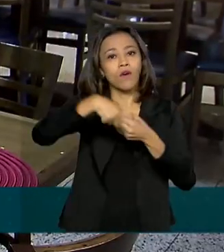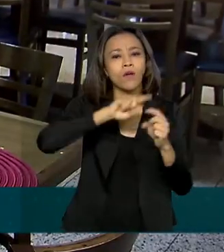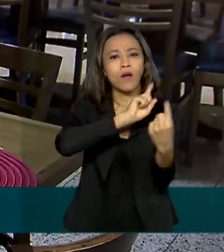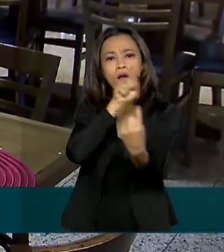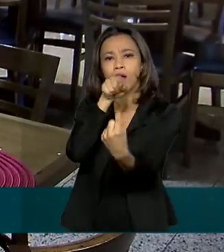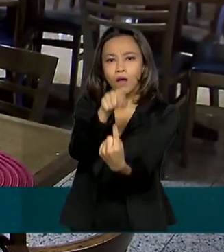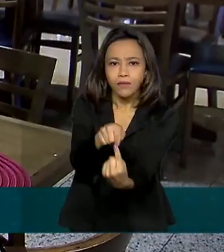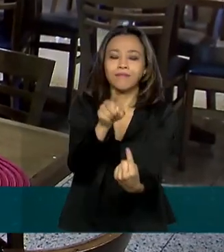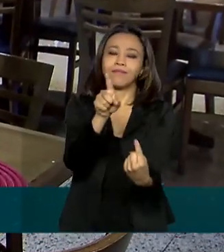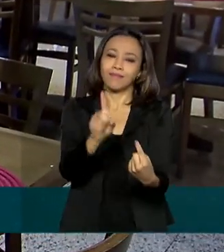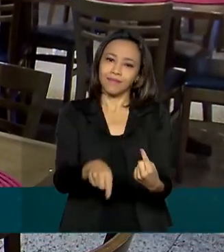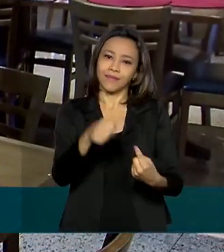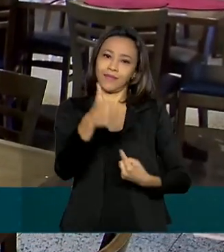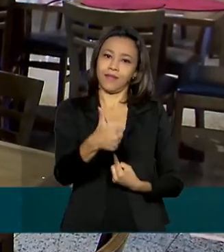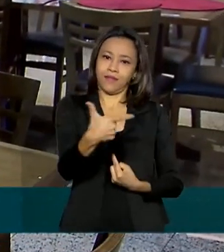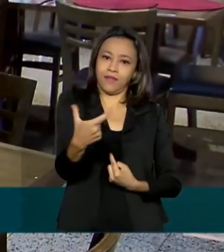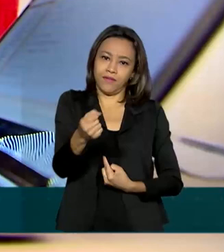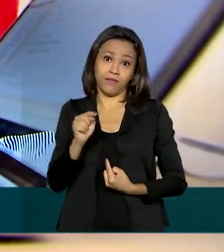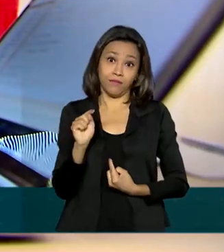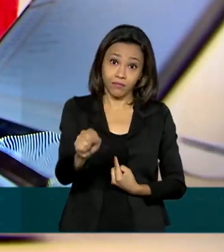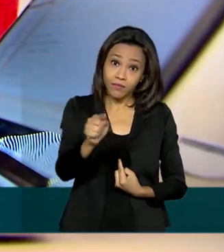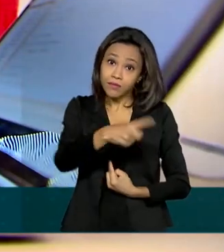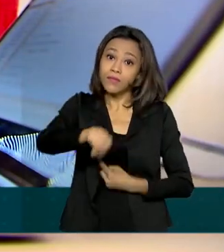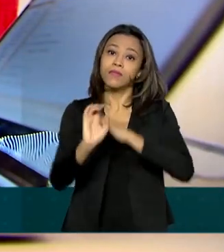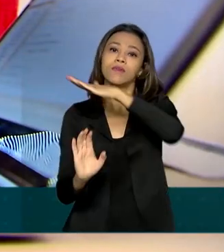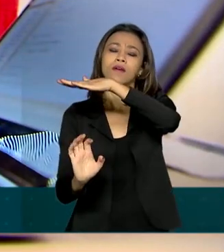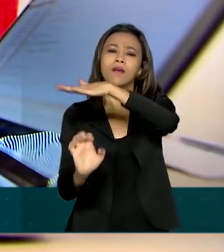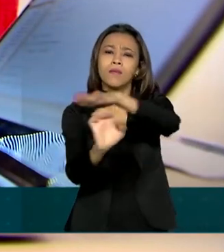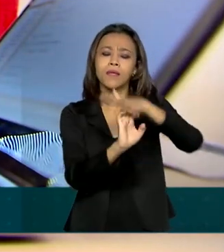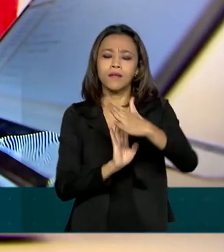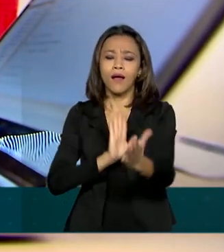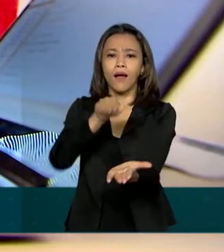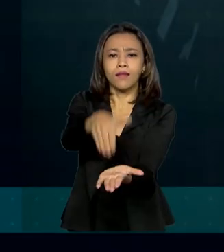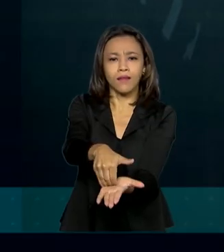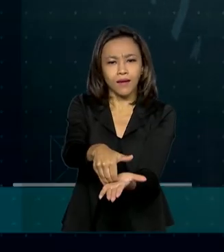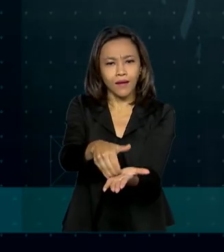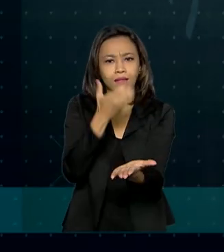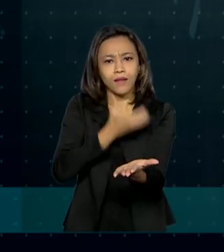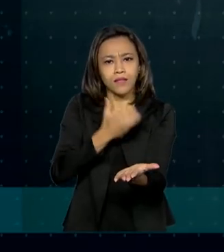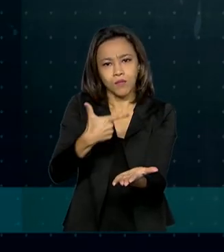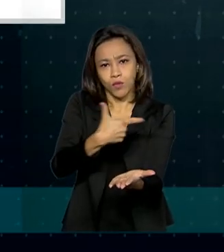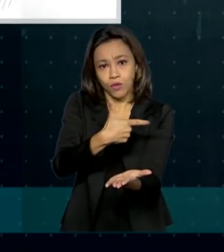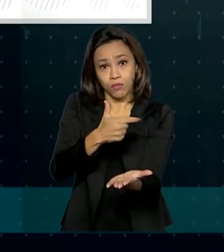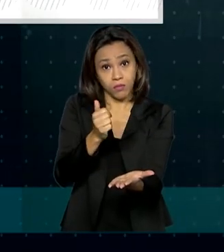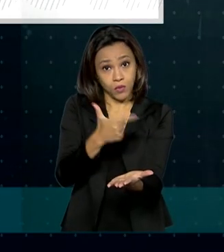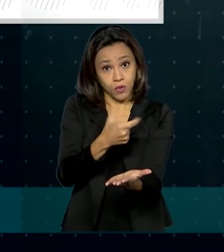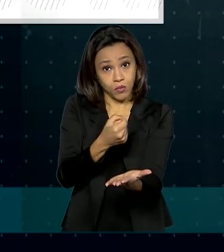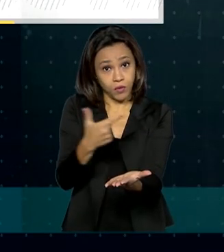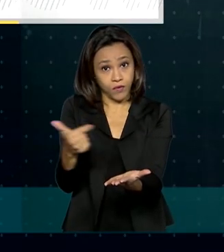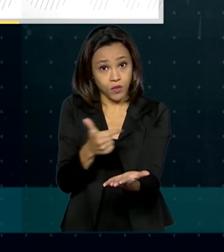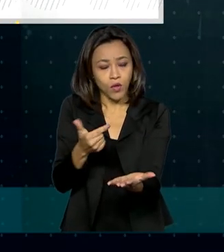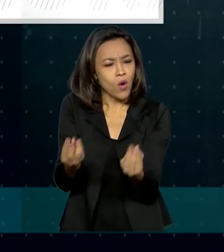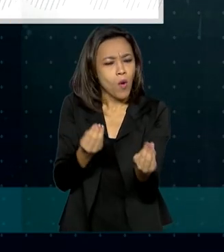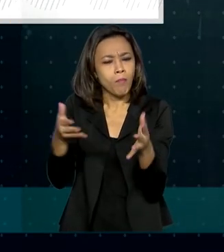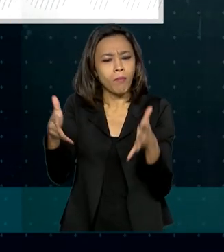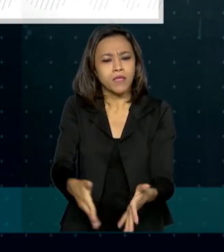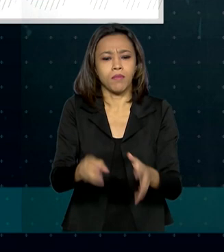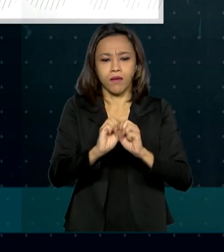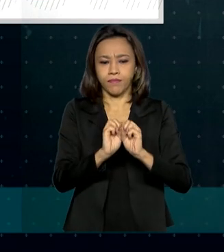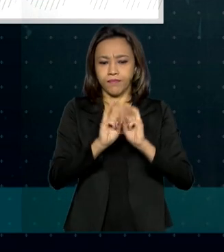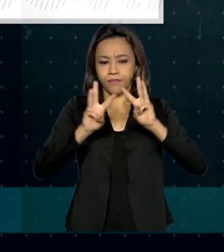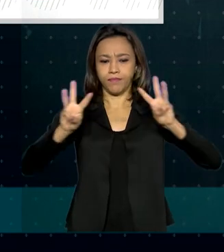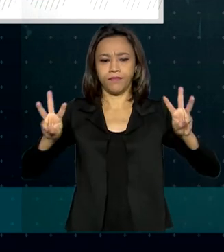a meta de atender 120 mil empresas até dezembro de 2022. Para participar, basta acessar o site